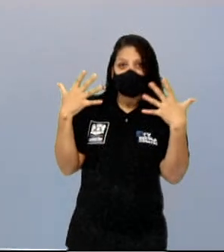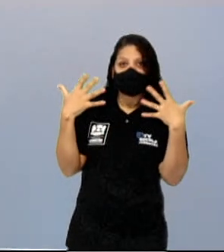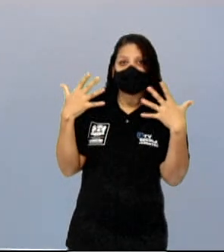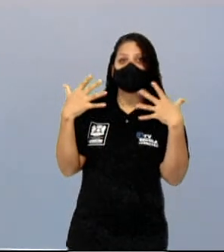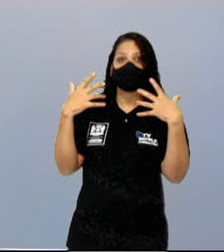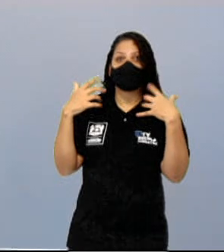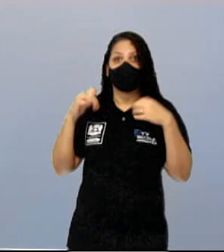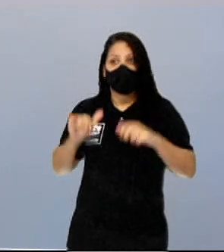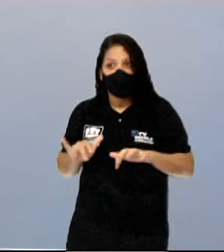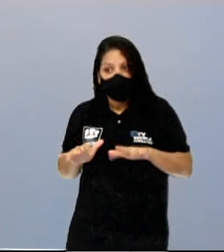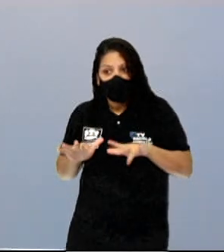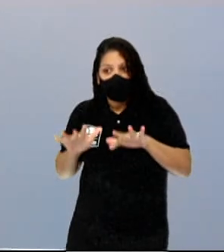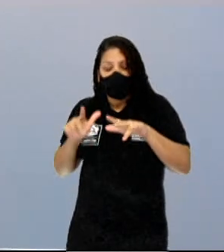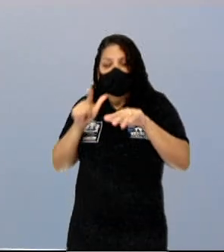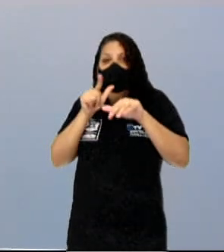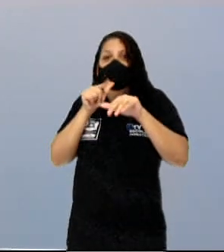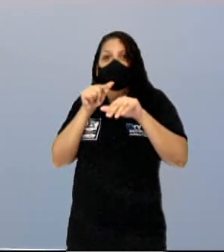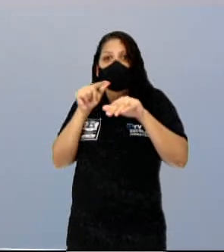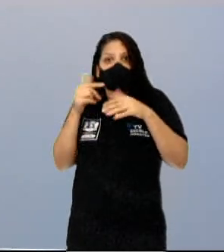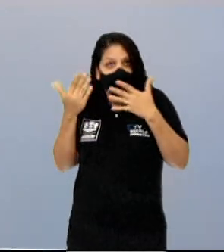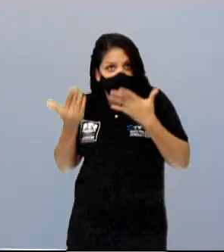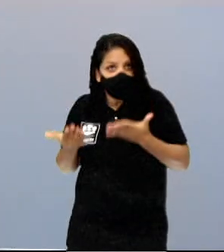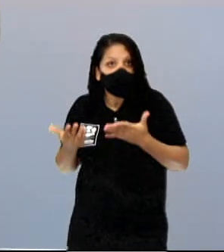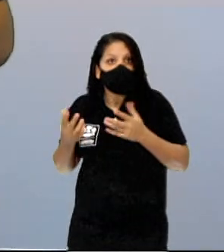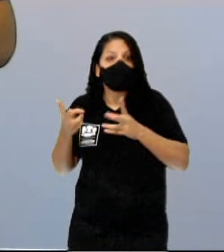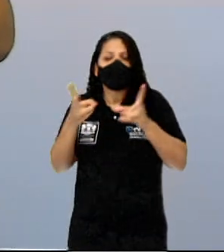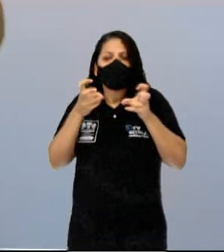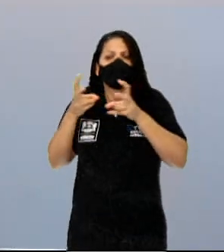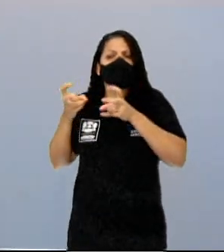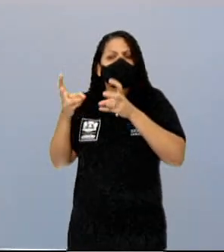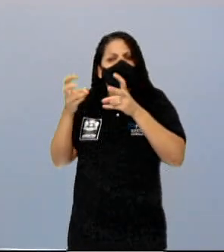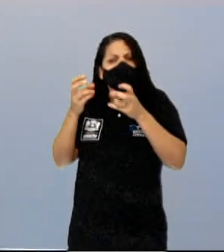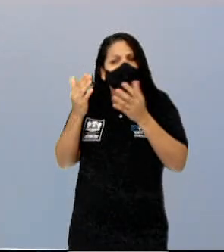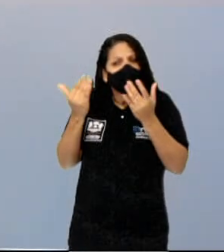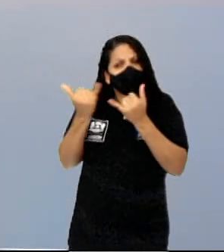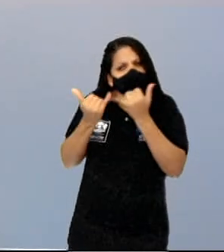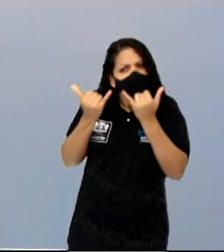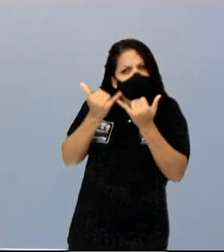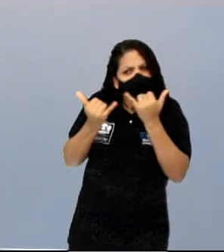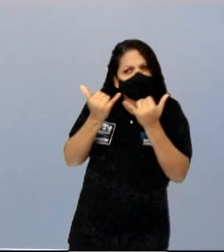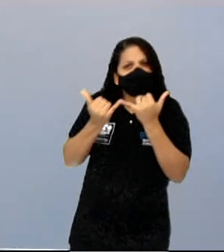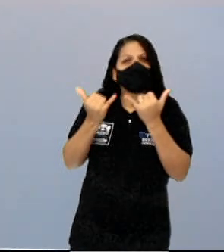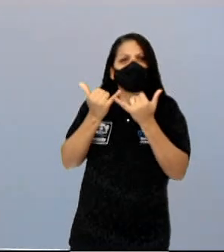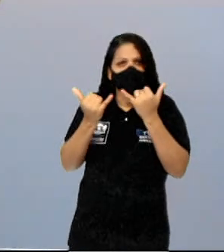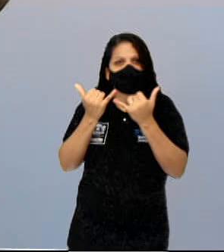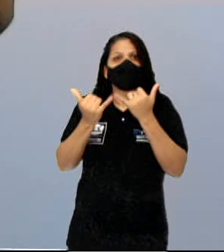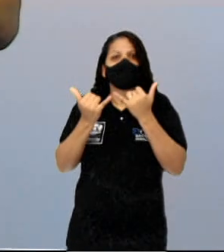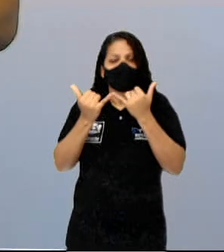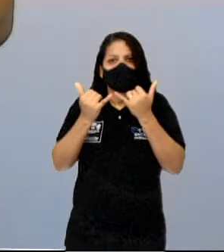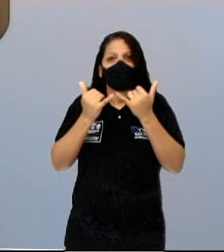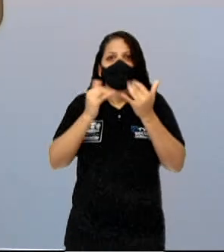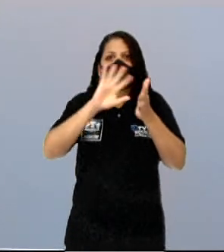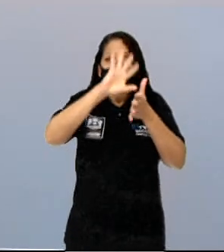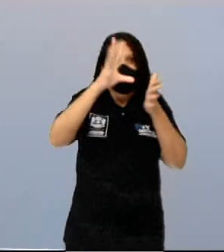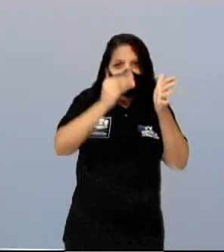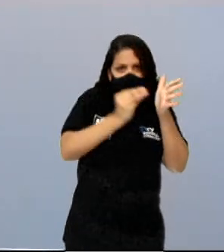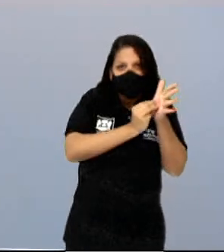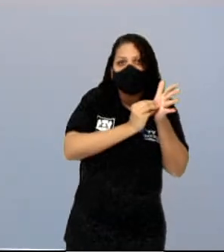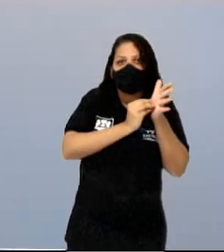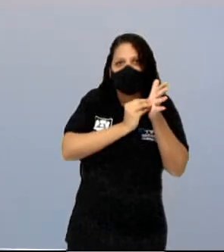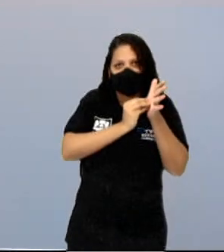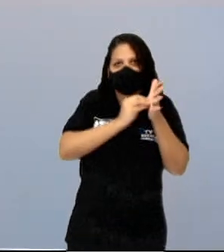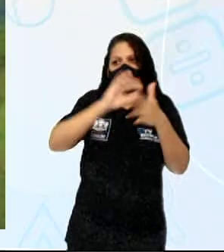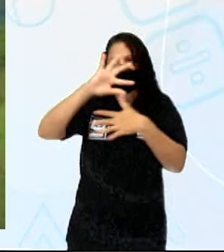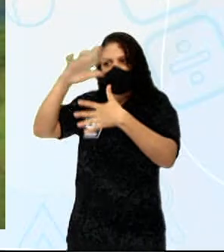aparecer por ali uma floresta muito similar à floresta equatorial amazônica. Só que nesse caso nós temos a